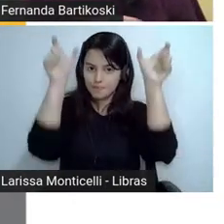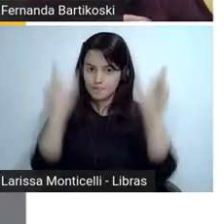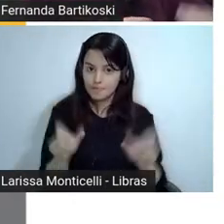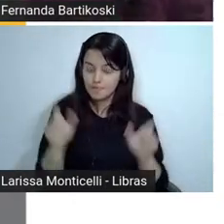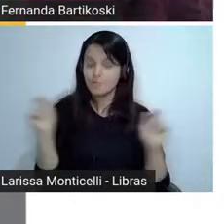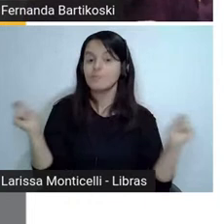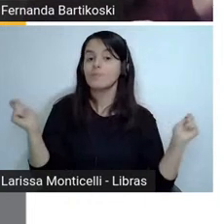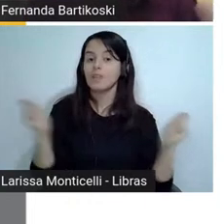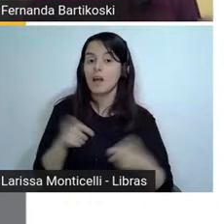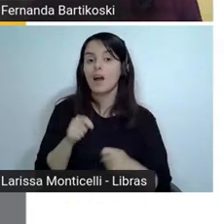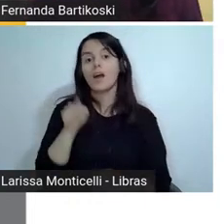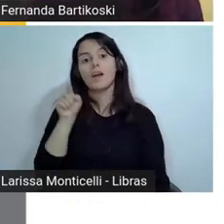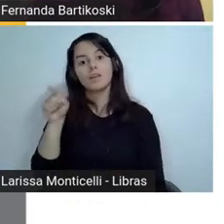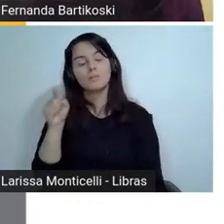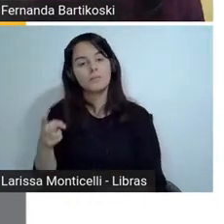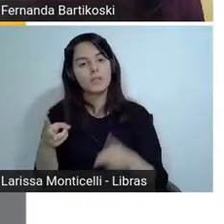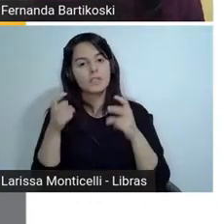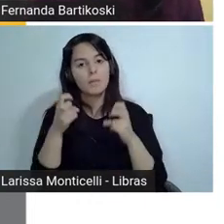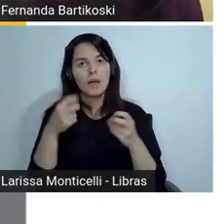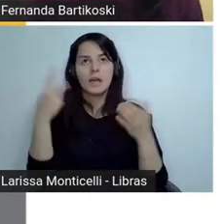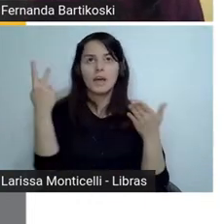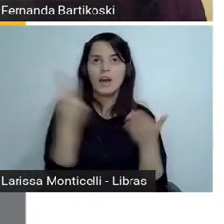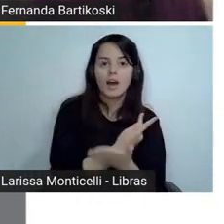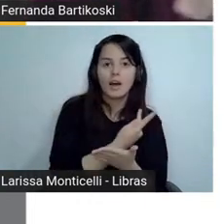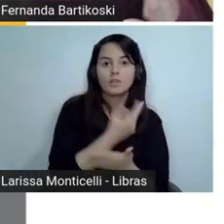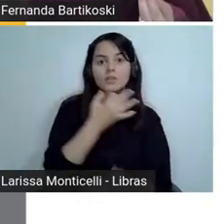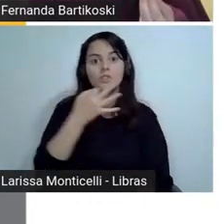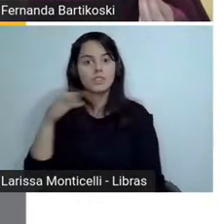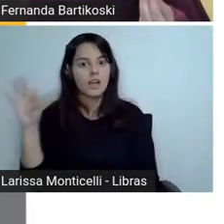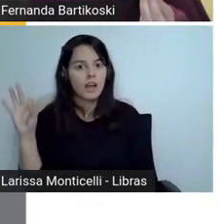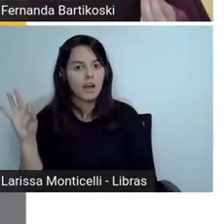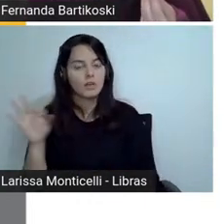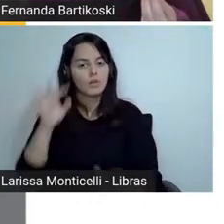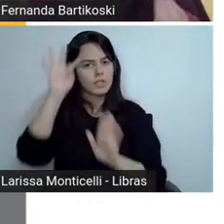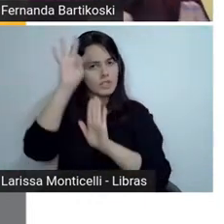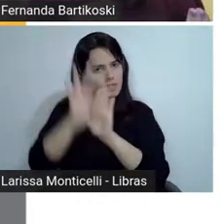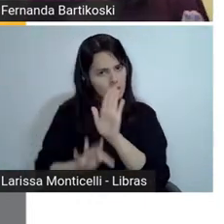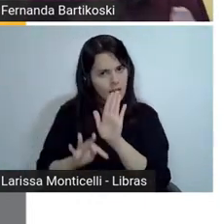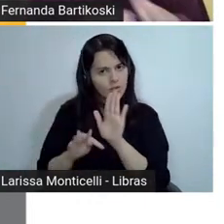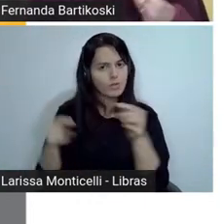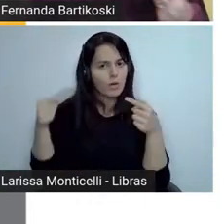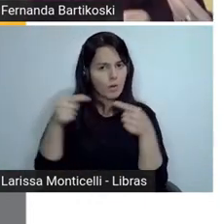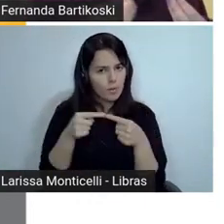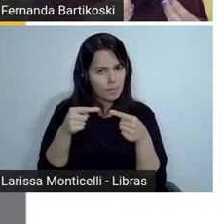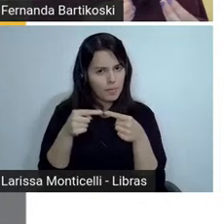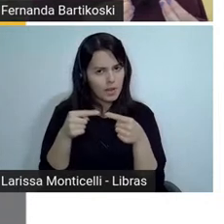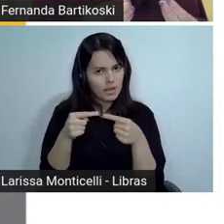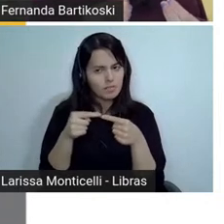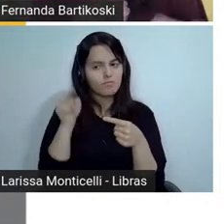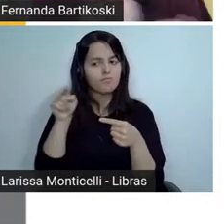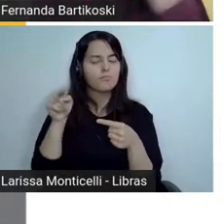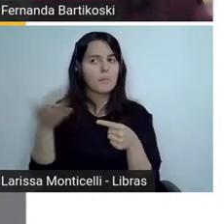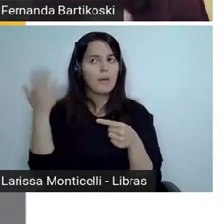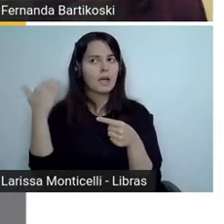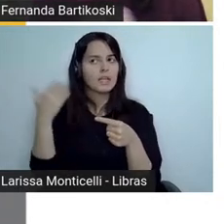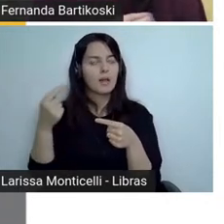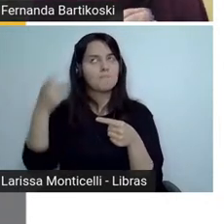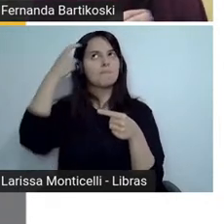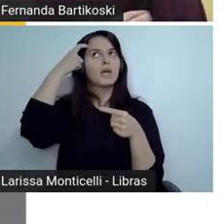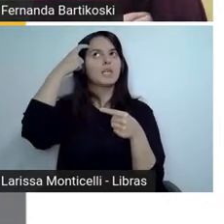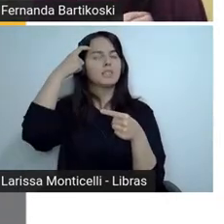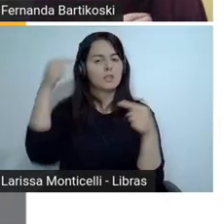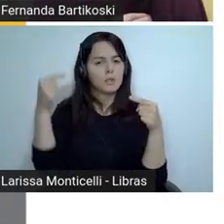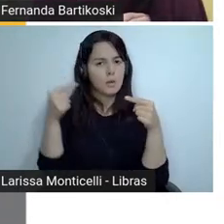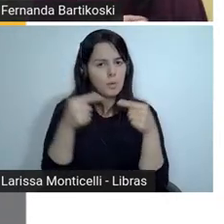motivação ela se comprovou em texto sim ou não então a gente pode até verificar ali a criatividade